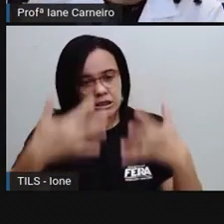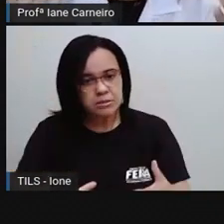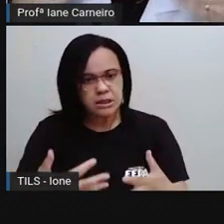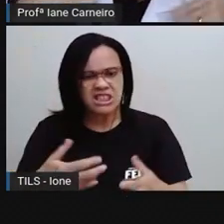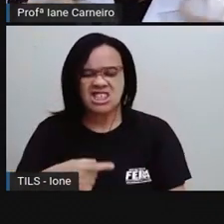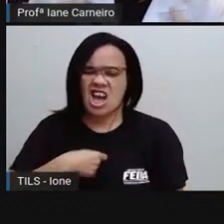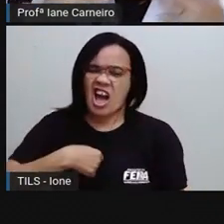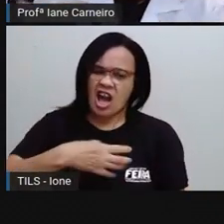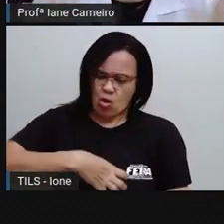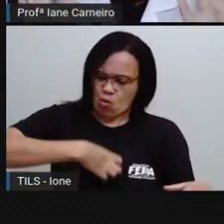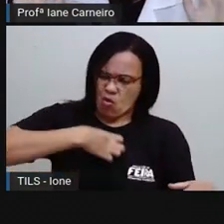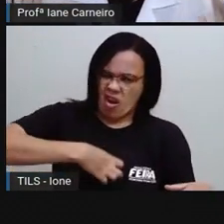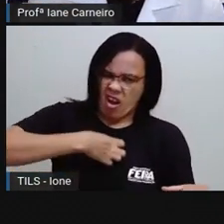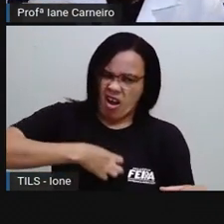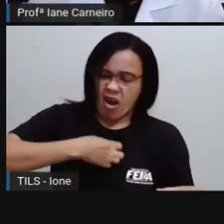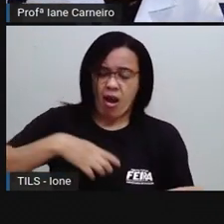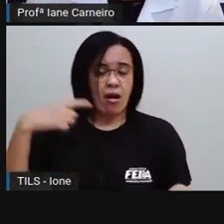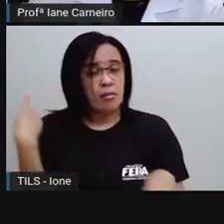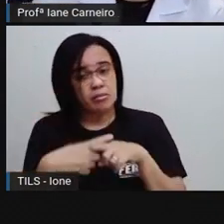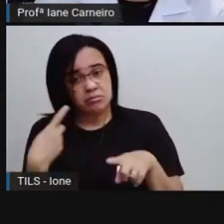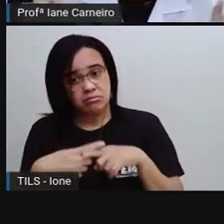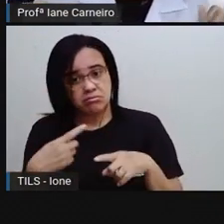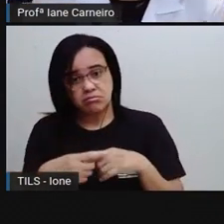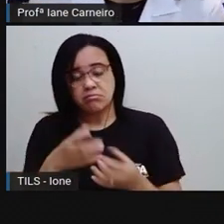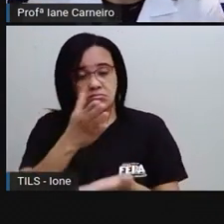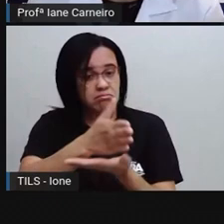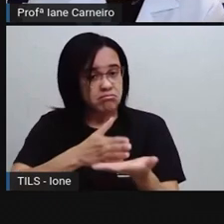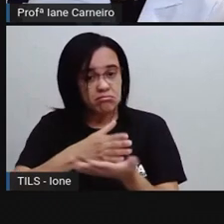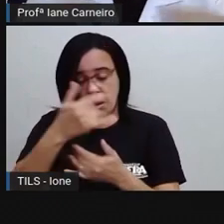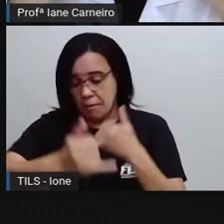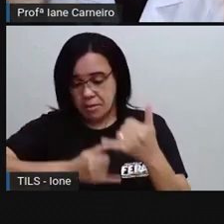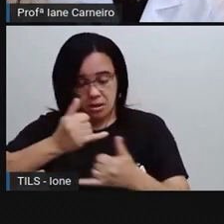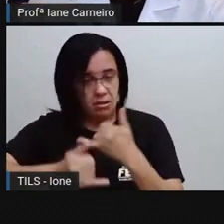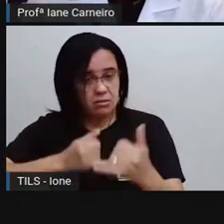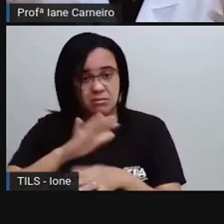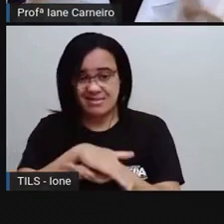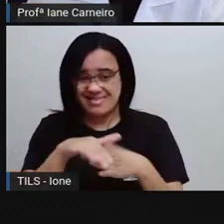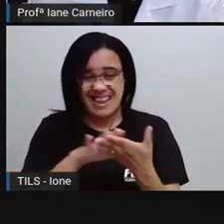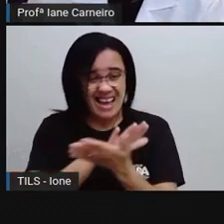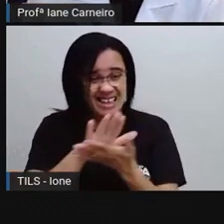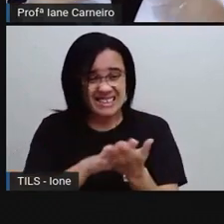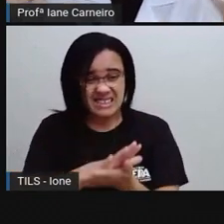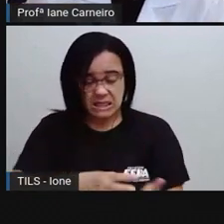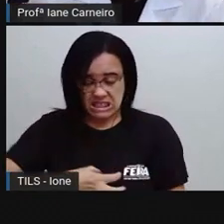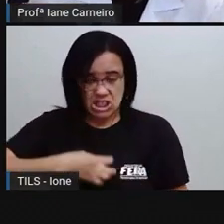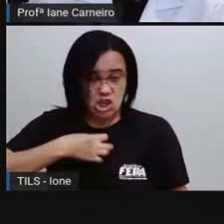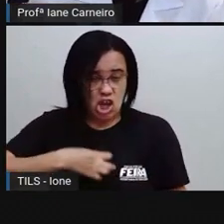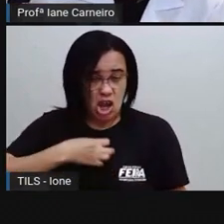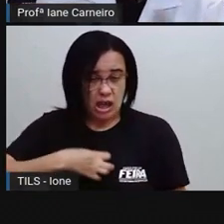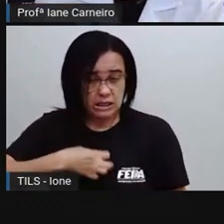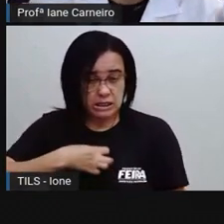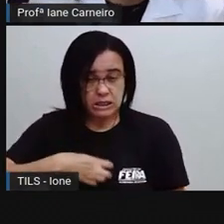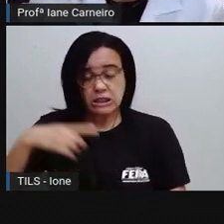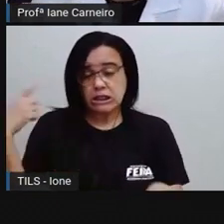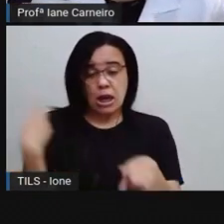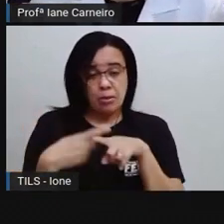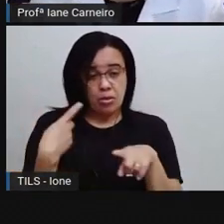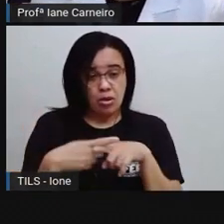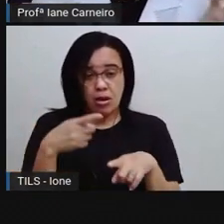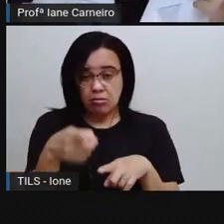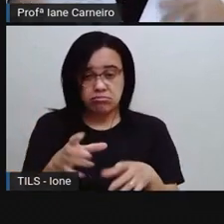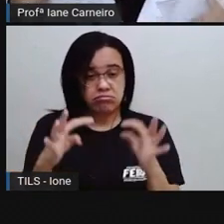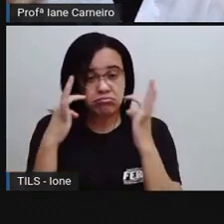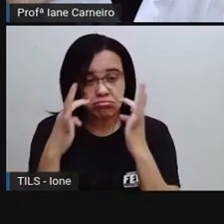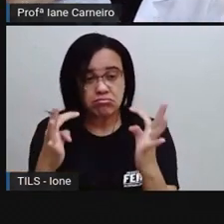raiva porque você não dividiu comigo a brincadeira. Eu fiquei com raiva porque você não me ouviu,